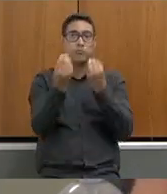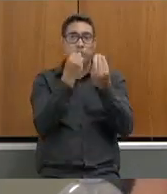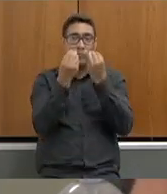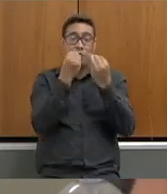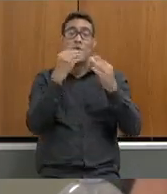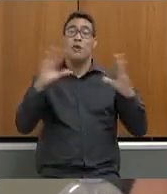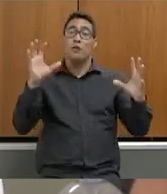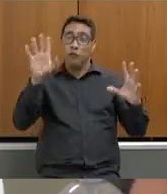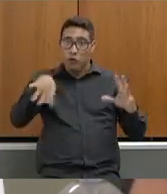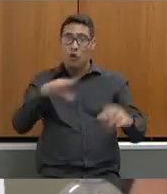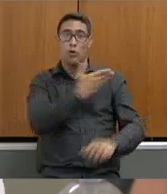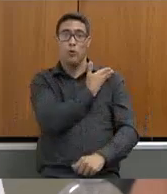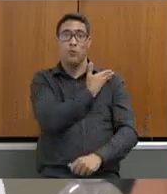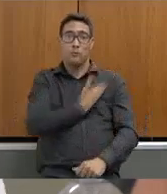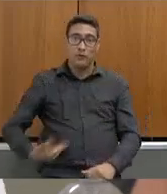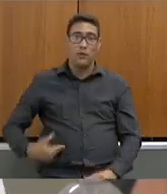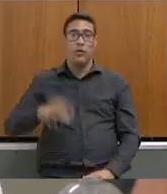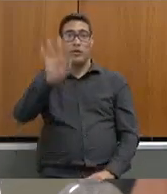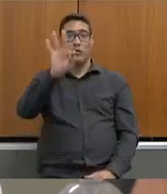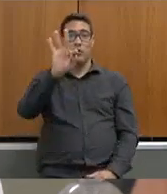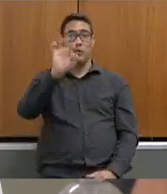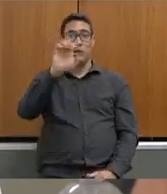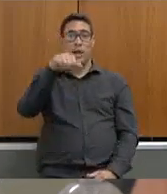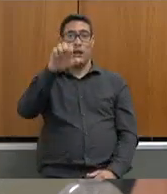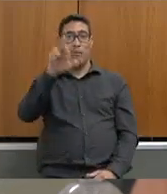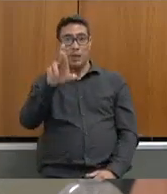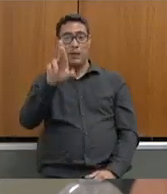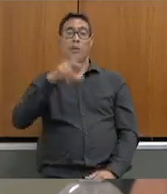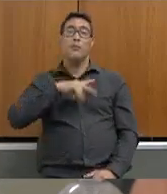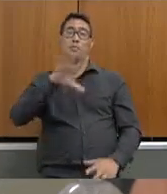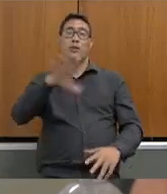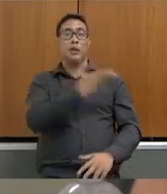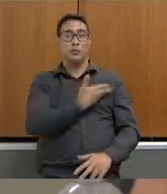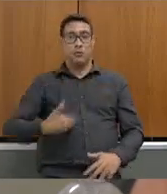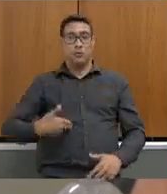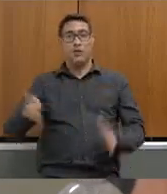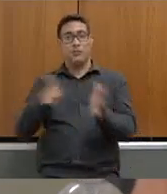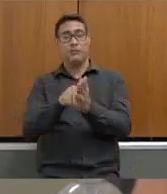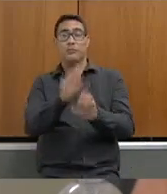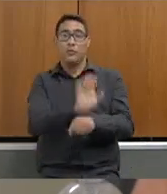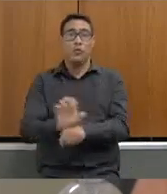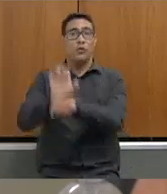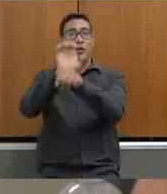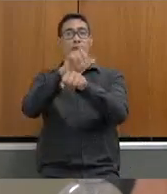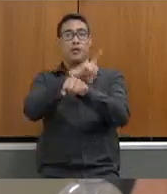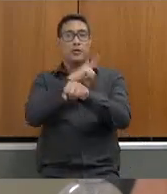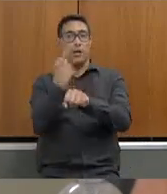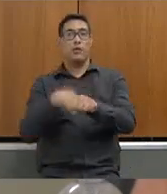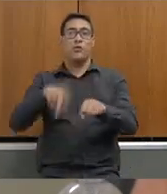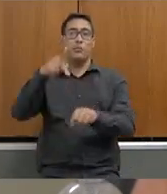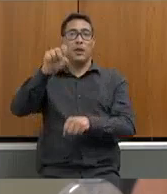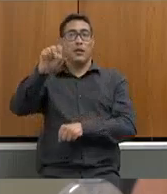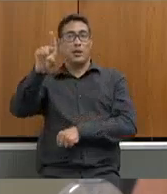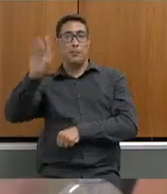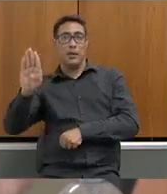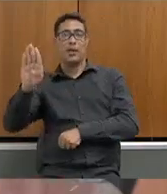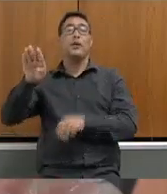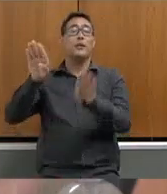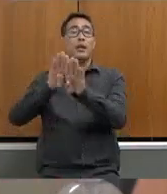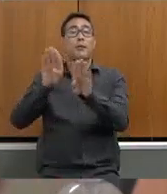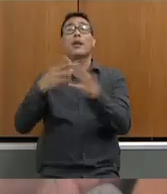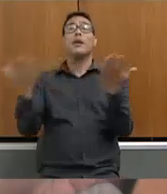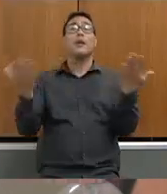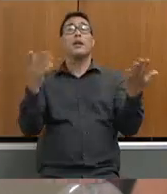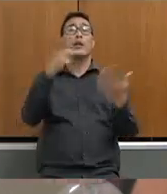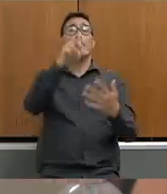governo Temer porque o programa de alimentação escolar do governo do estado que durante o governo do PSDB deixava cadê o